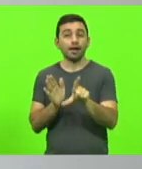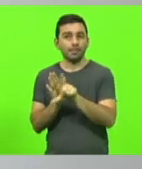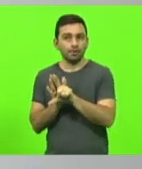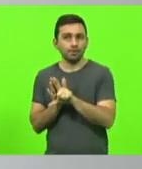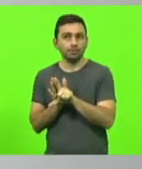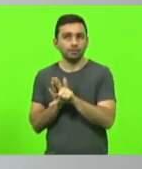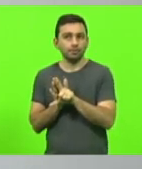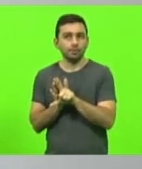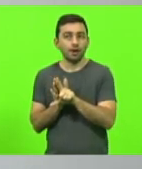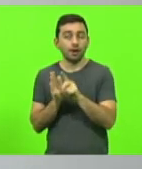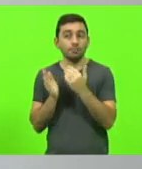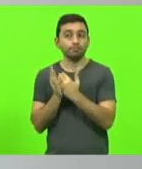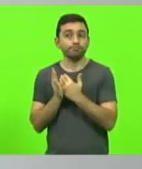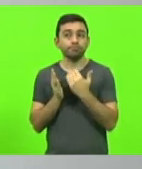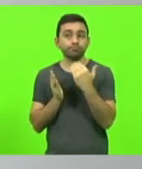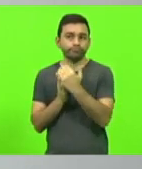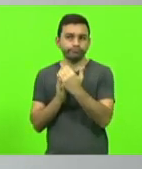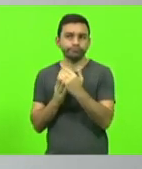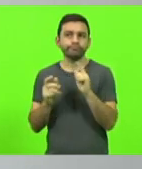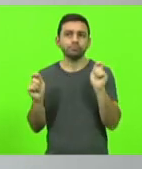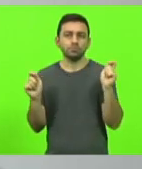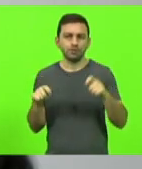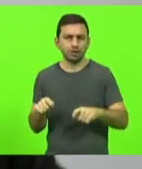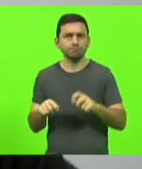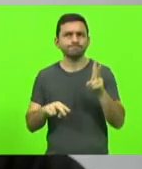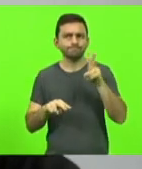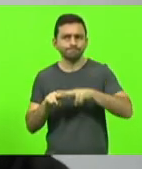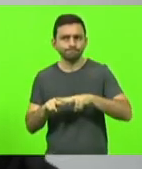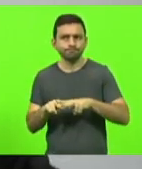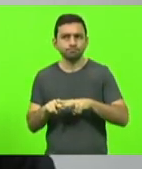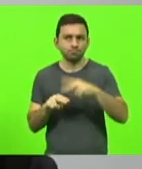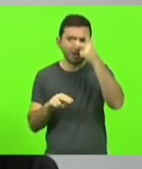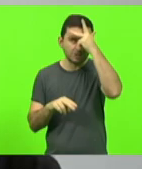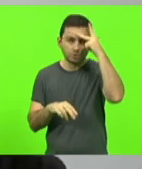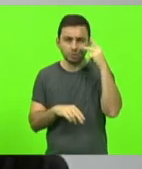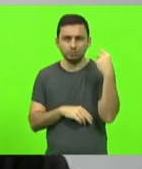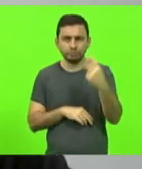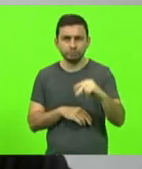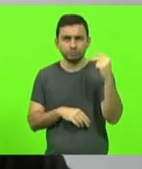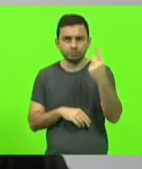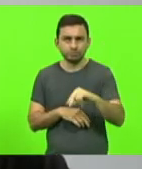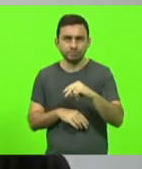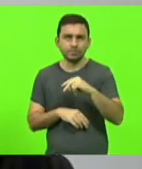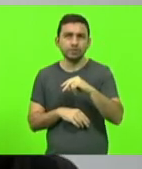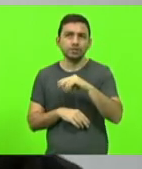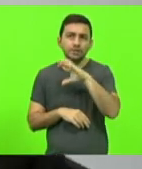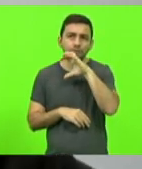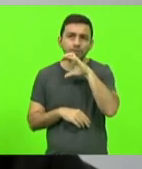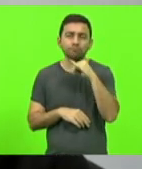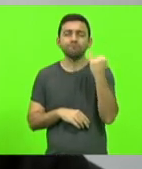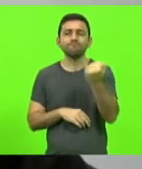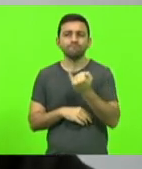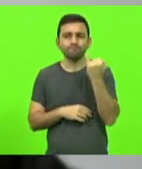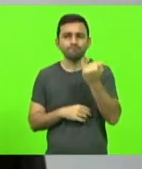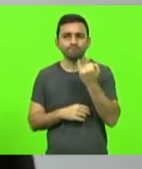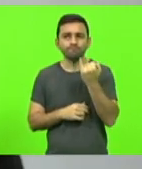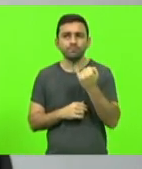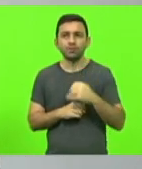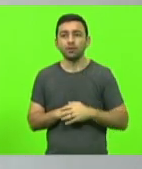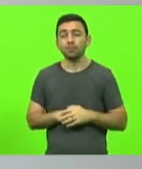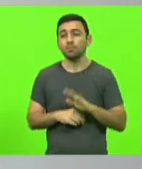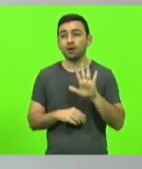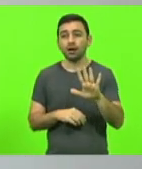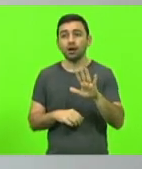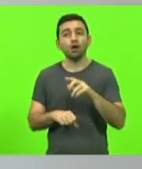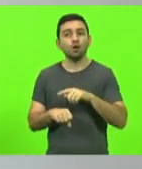maior, possibilitando a prisão de quem maltrata animais. Isso é muito importante, mas a hora que a vossa